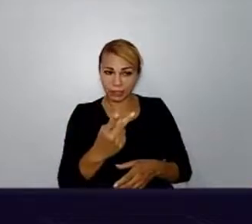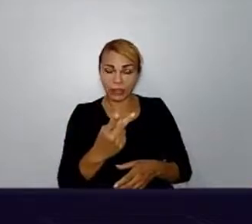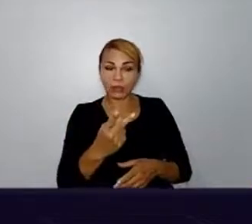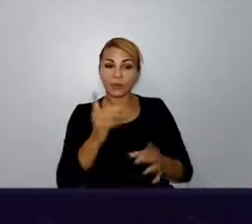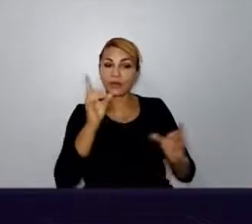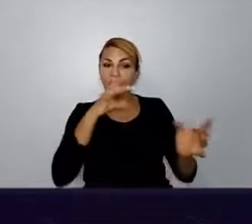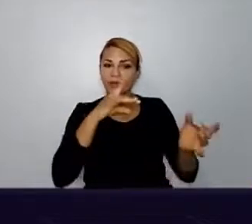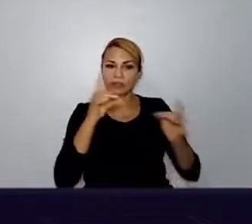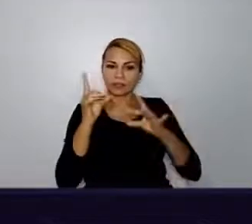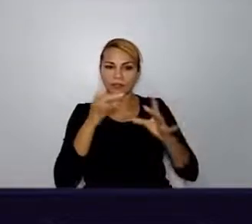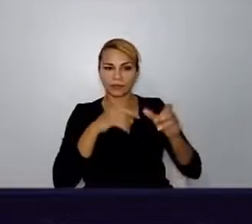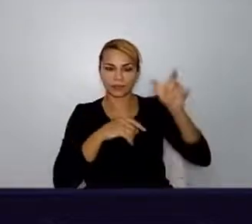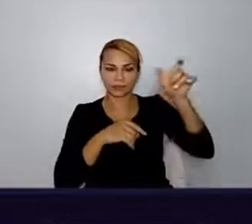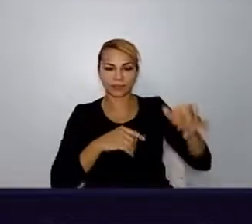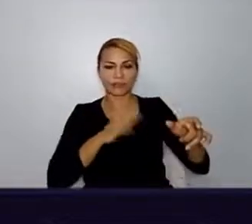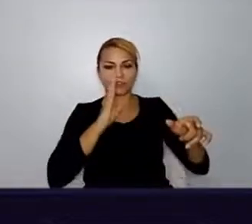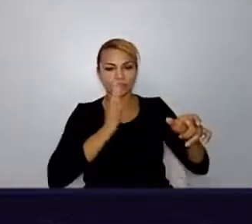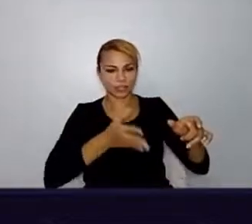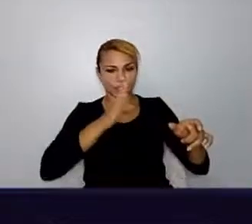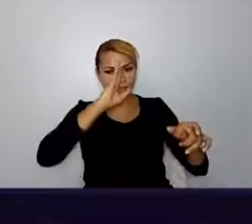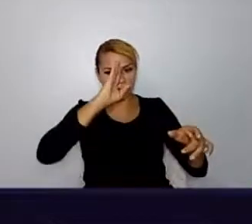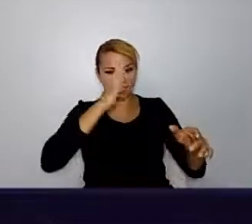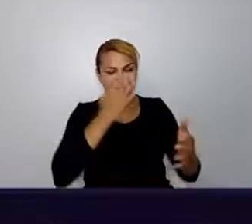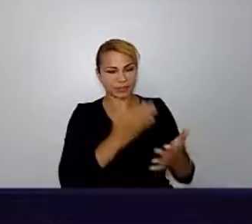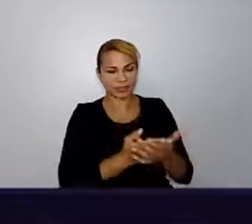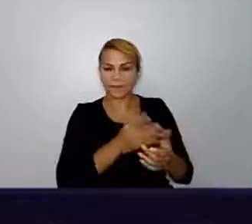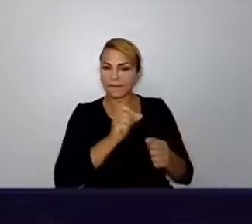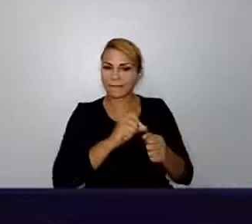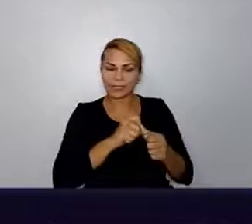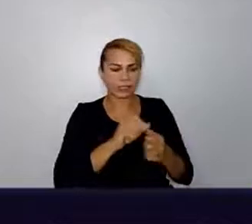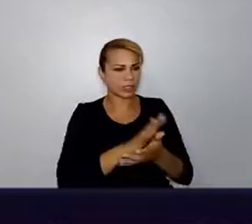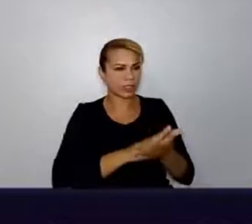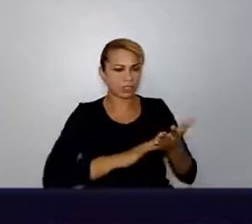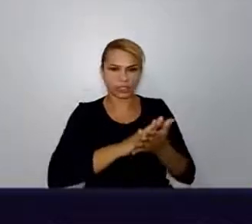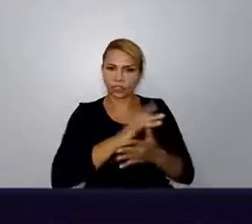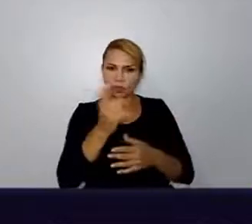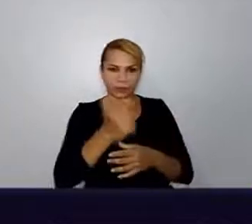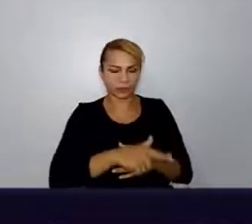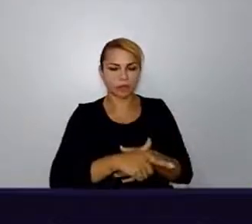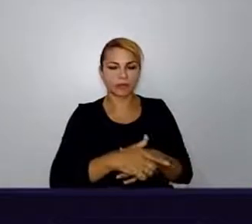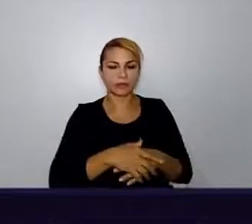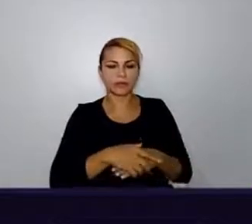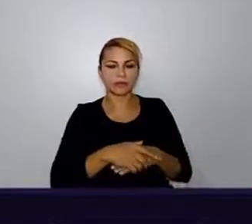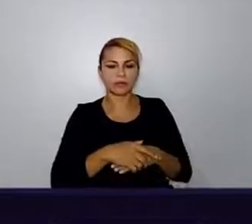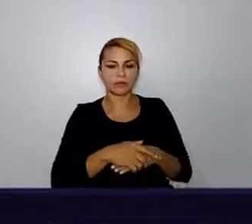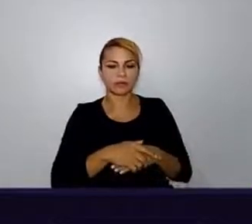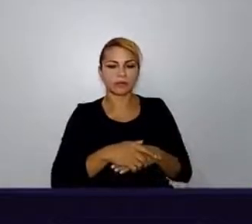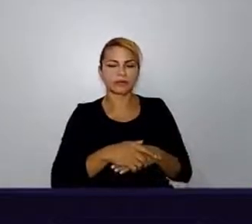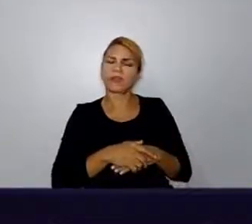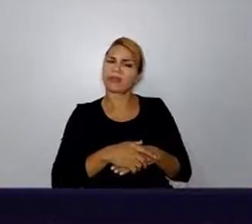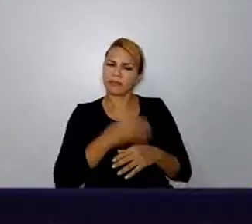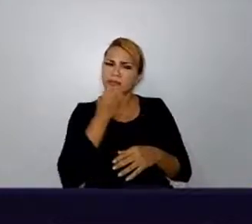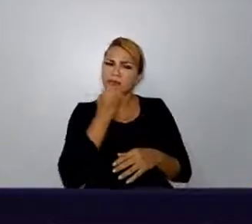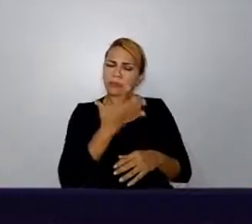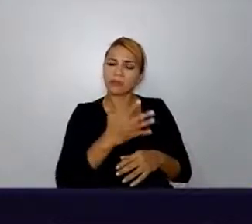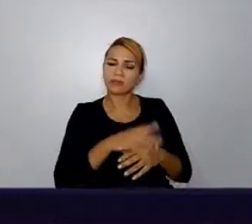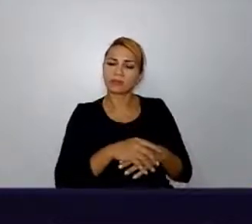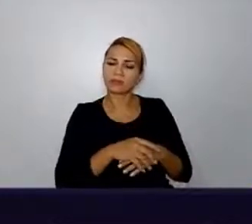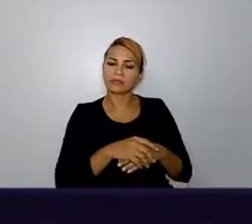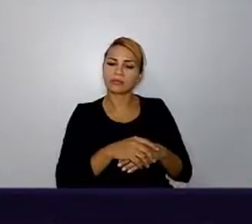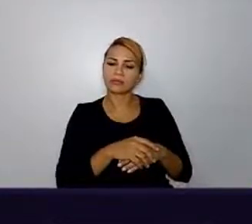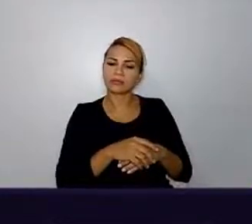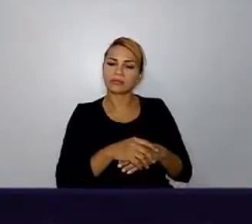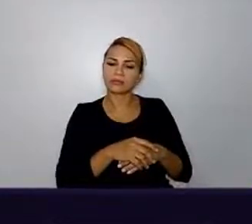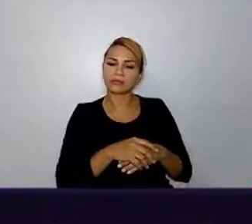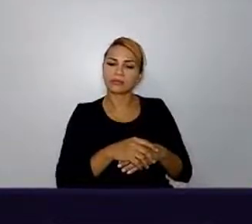e ele já reconheceu que está errado, não vai fazer mais isso e tal, não sei o E aquilo foi massa, sabe, porque apesar de não ter sido eu